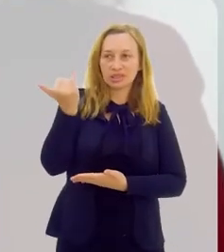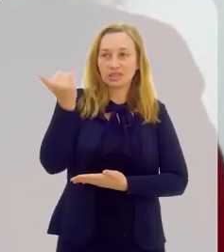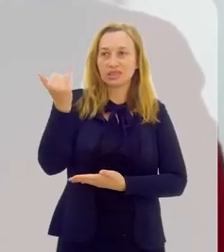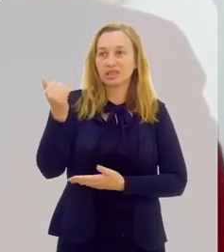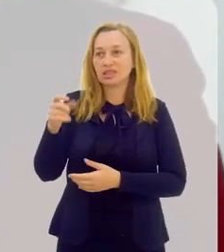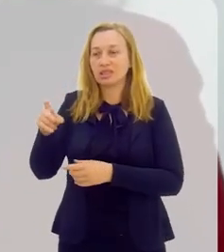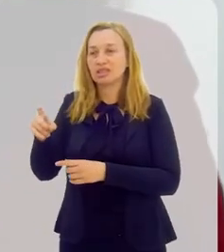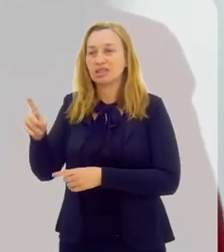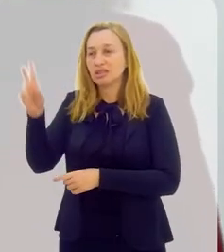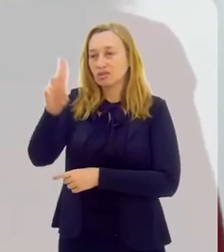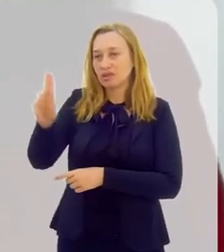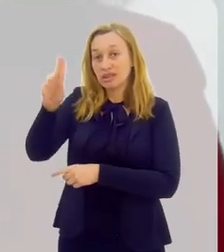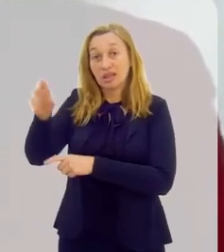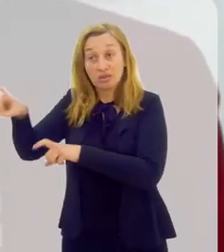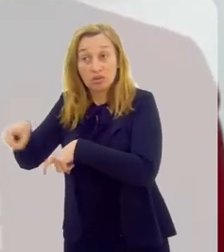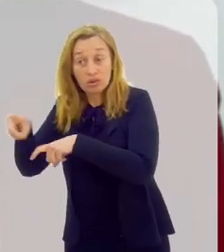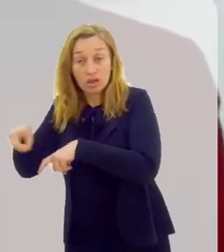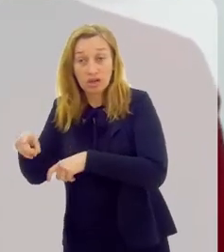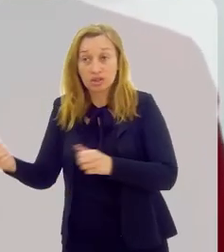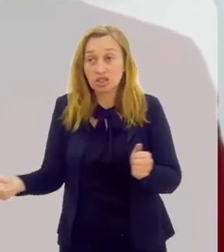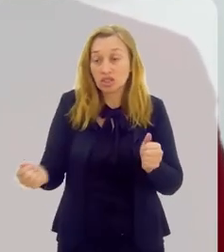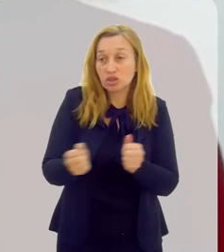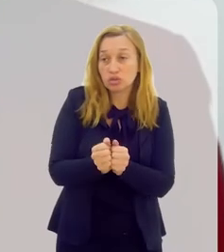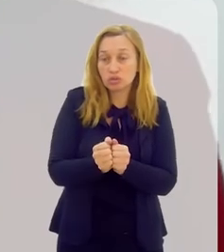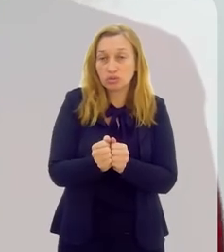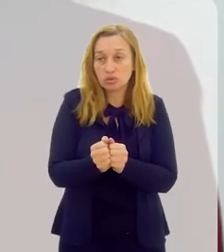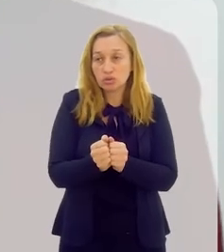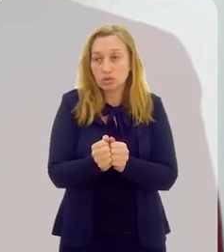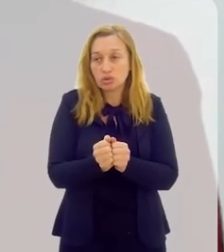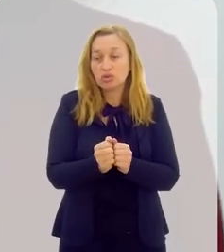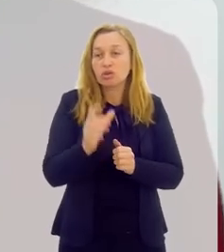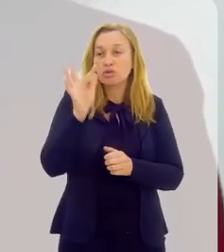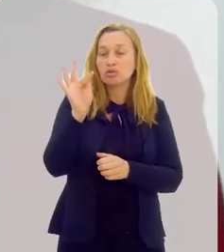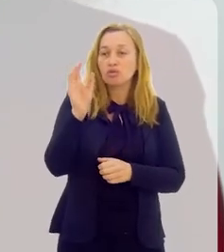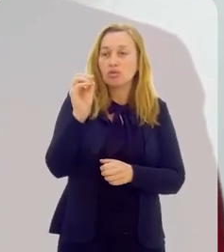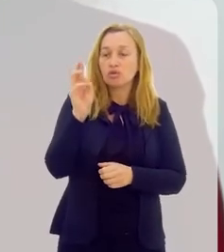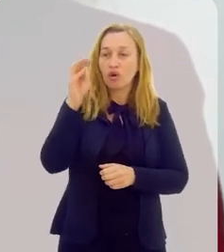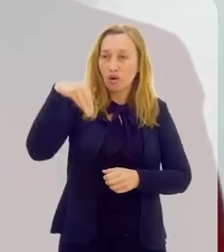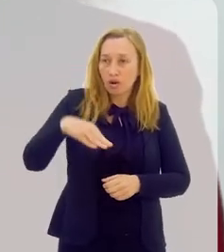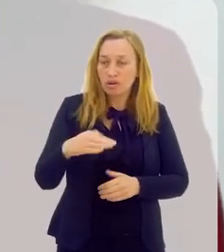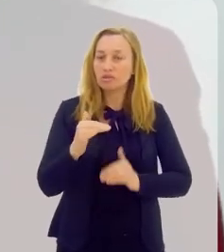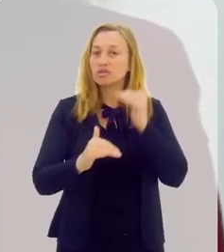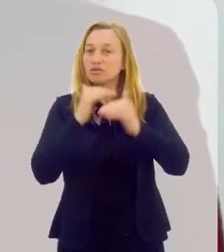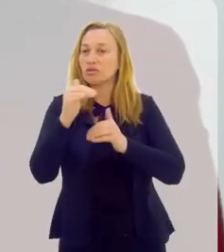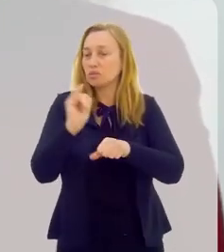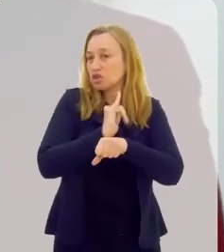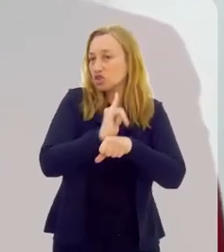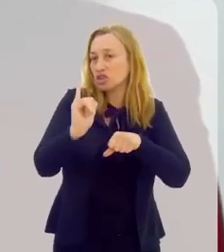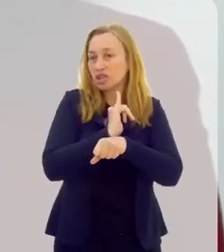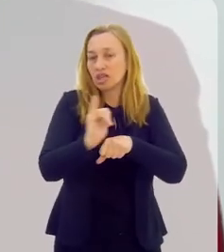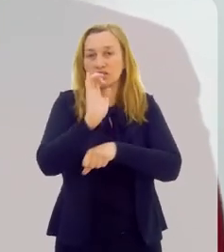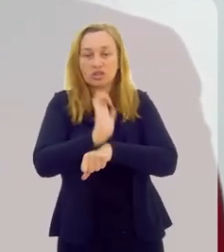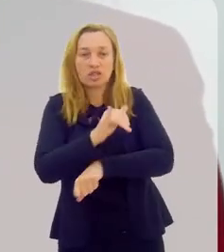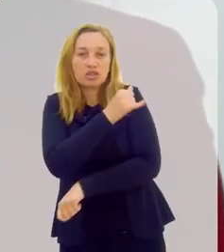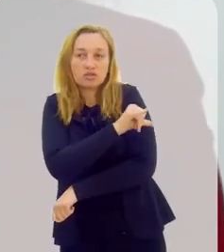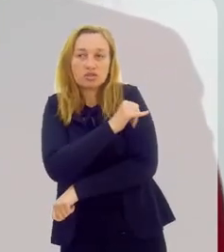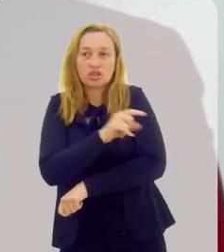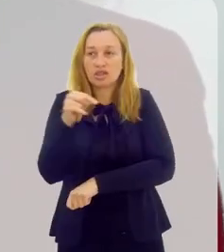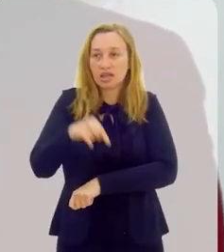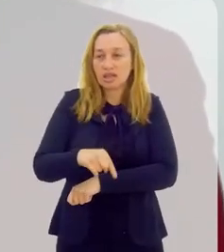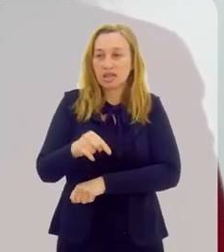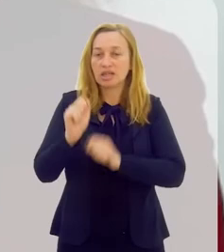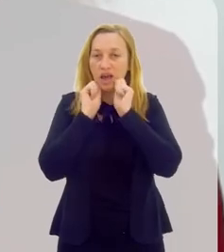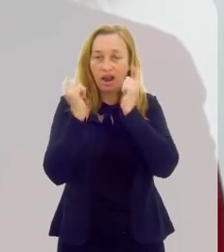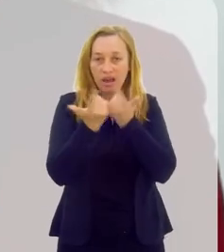a importância da Rural participar e integrar o corpo de instituições do Fórum Permanente de Desenvolvimento Estratégico do